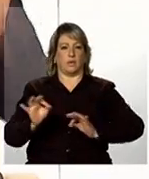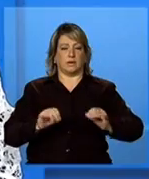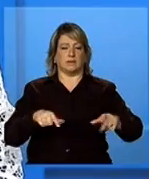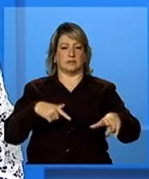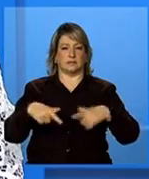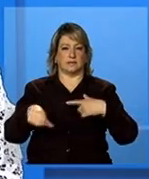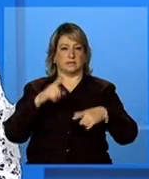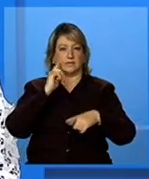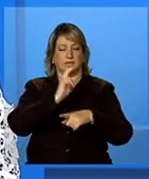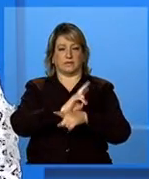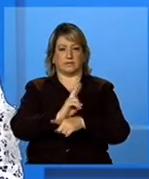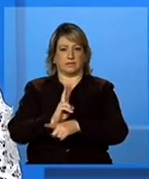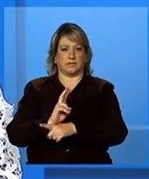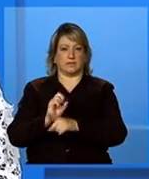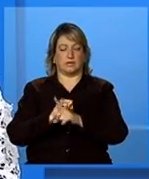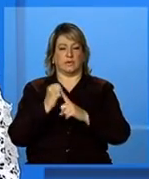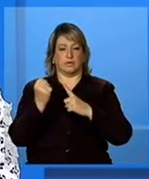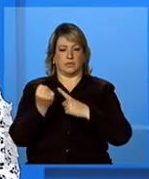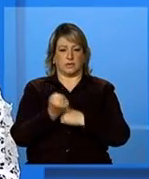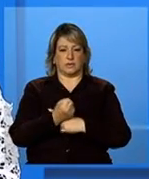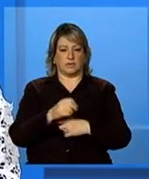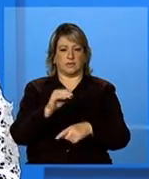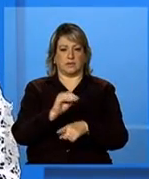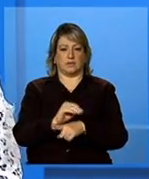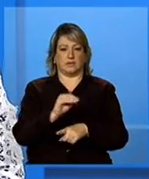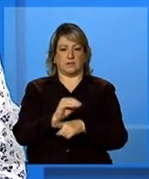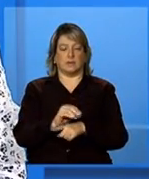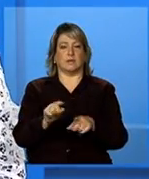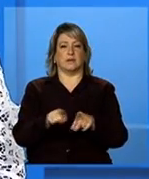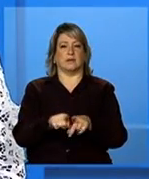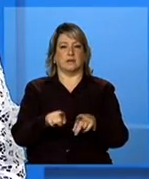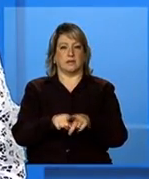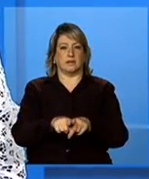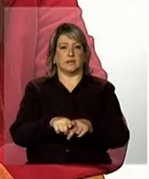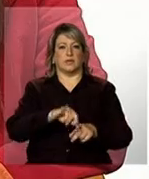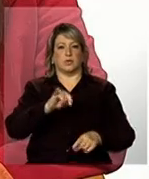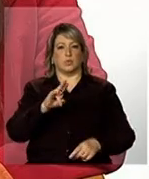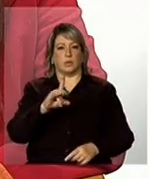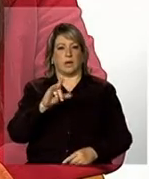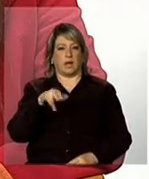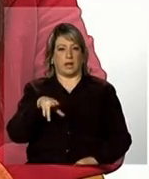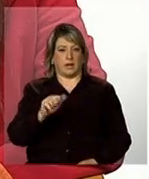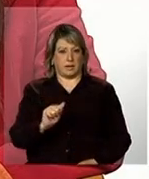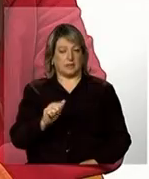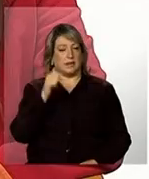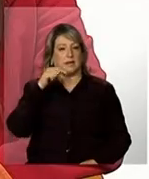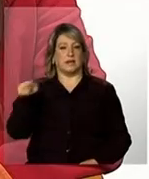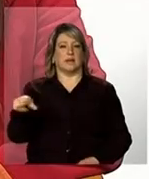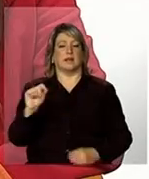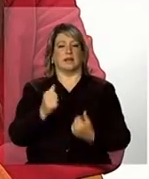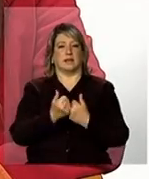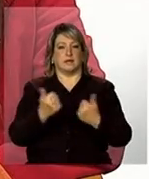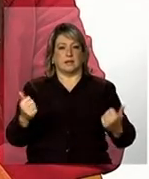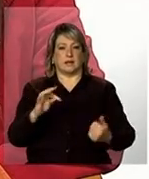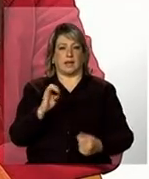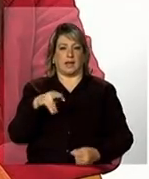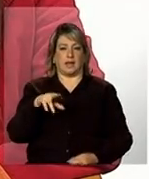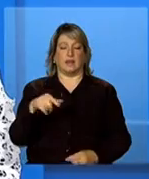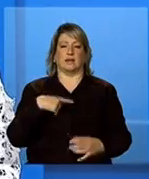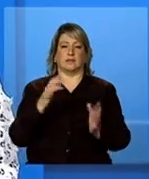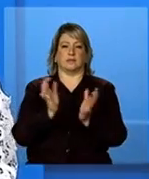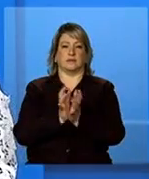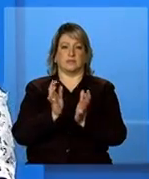socioassistencial e Juliana Piccoli assessora técnica do departamento de